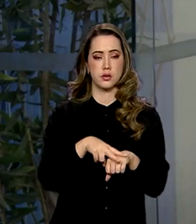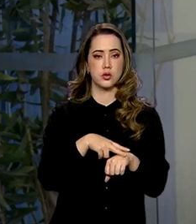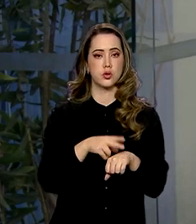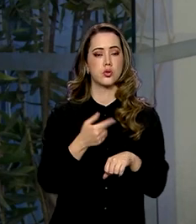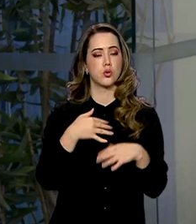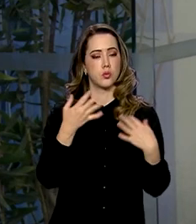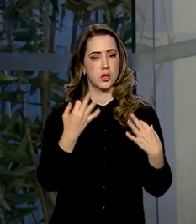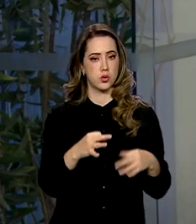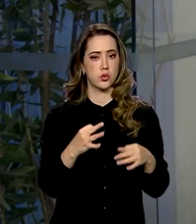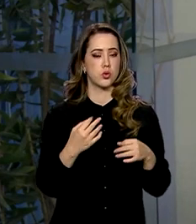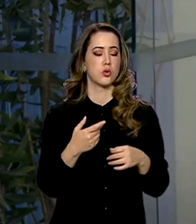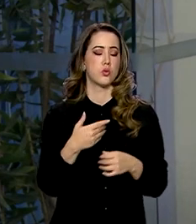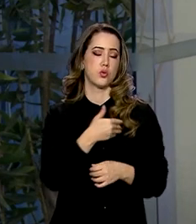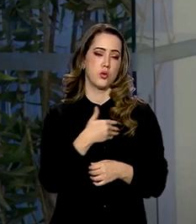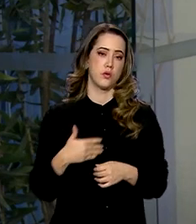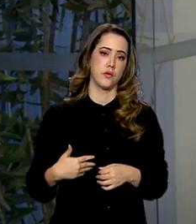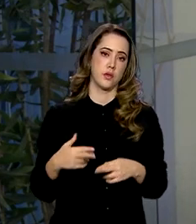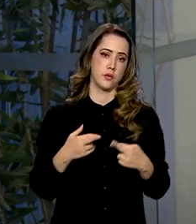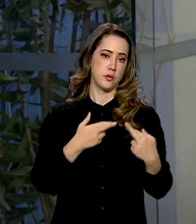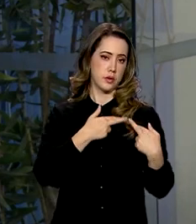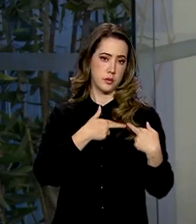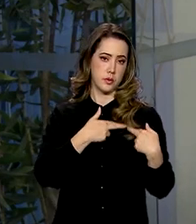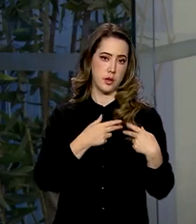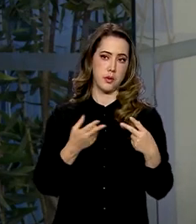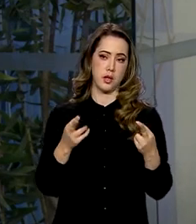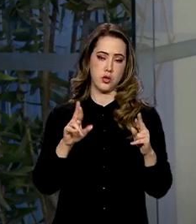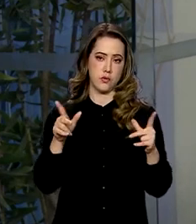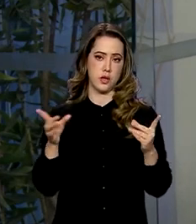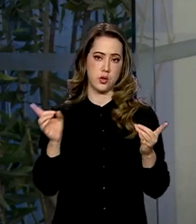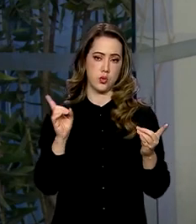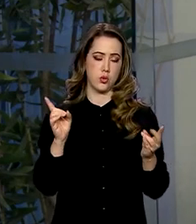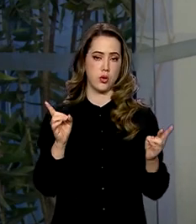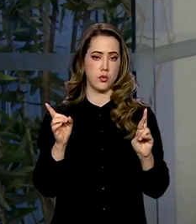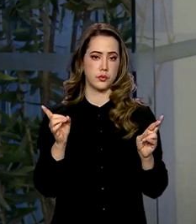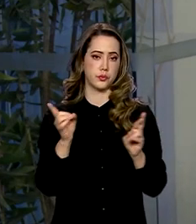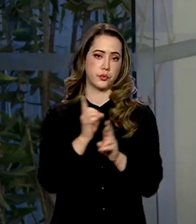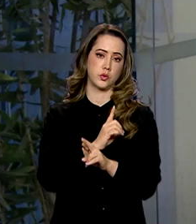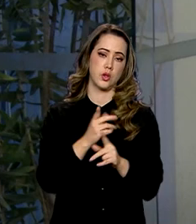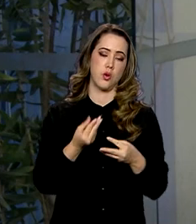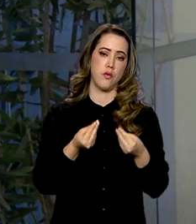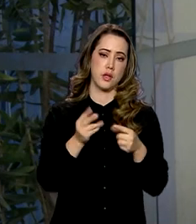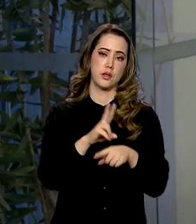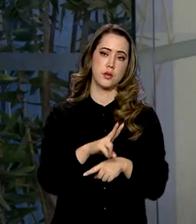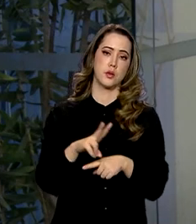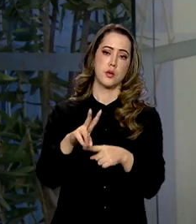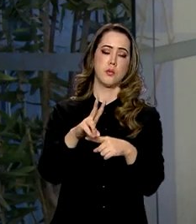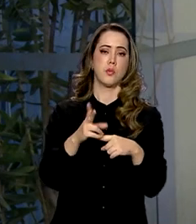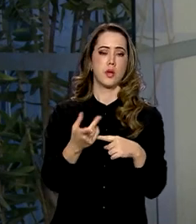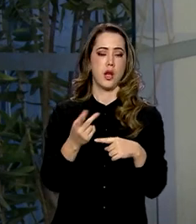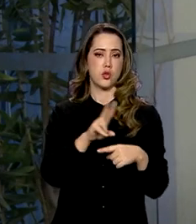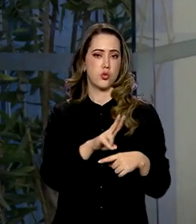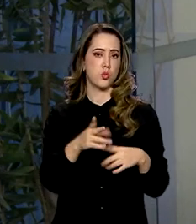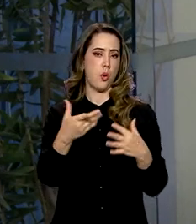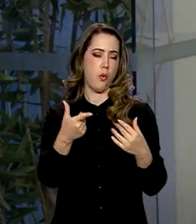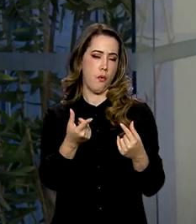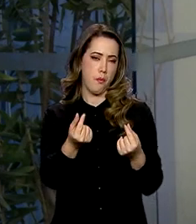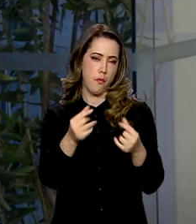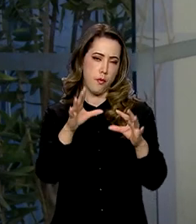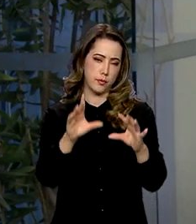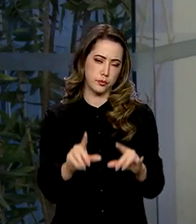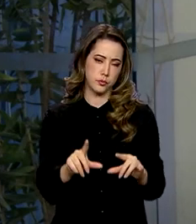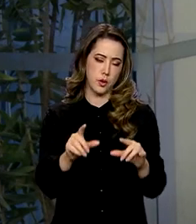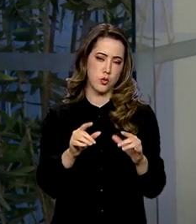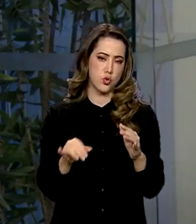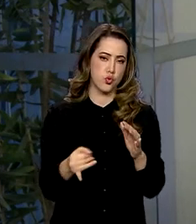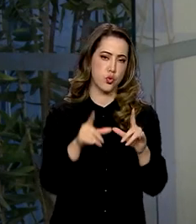e, com isso, gerando um crédito mais barato e um investimento mais estável. O PAC, além de gerar crescimento para a